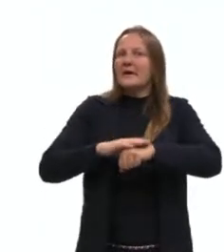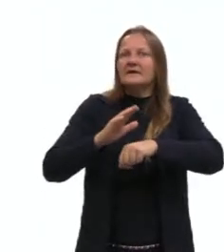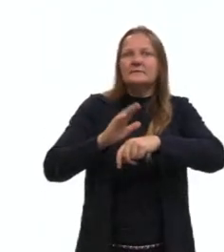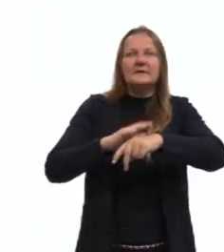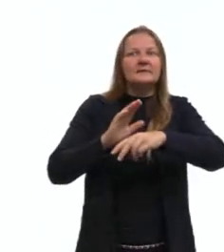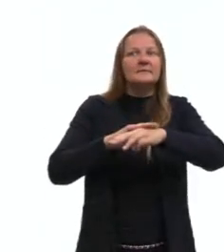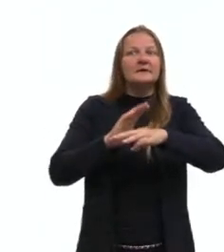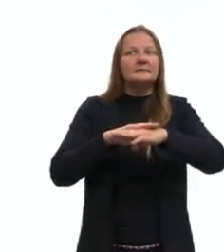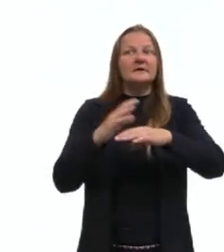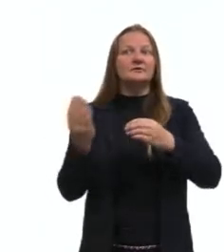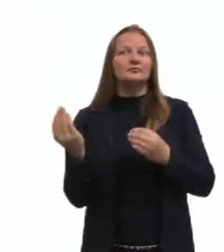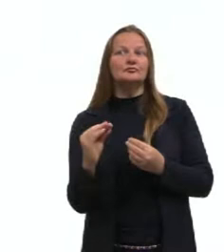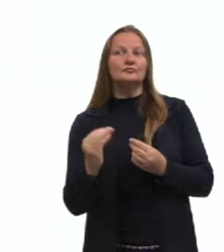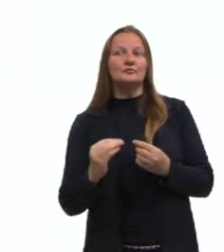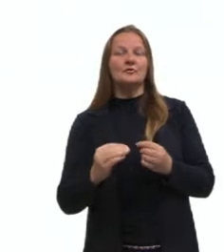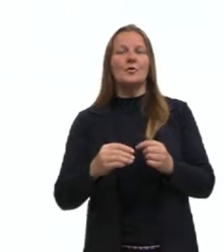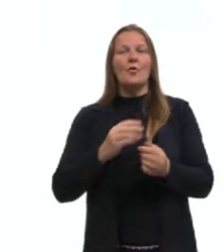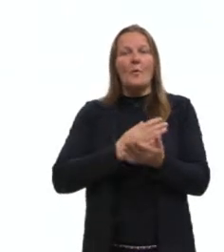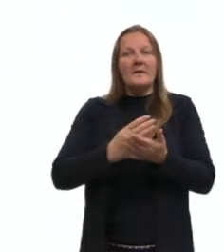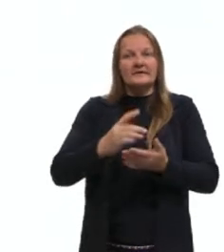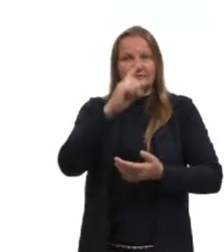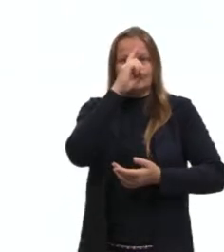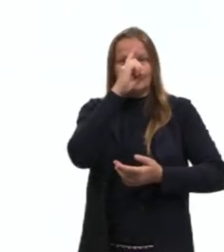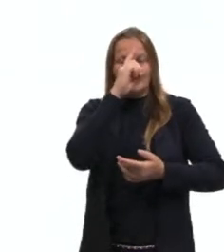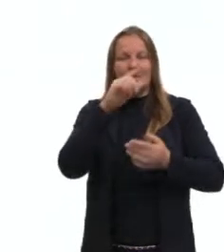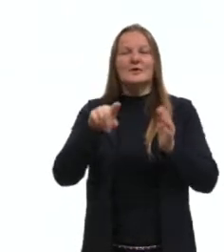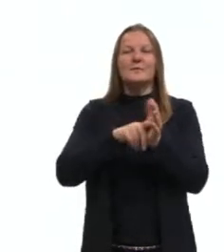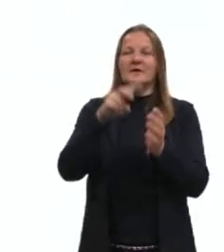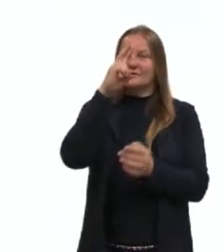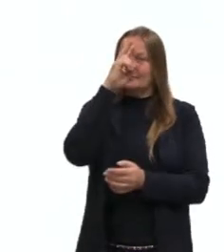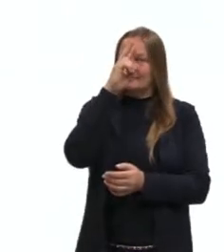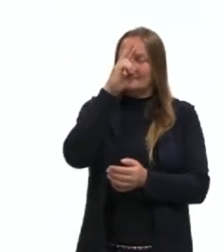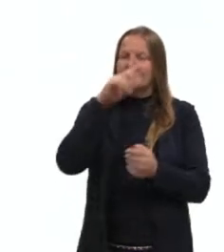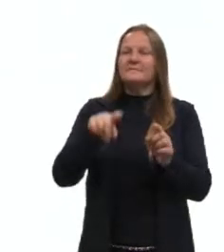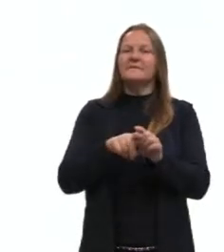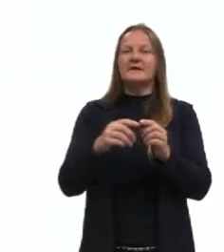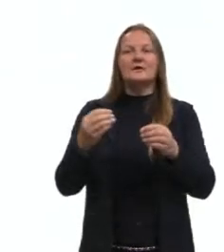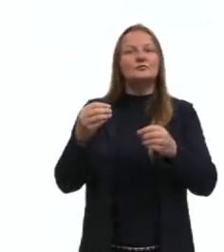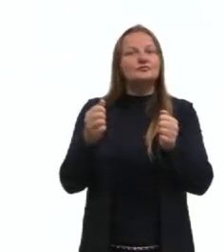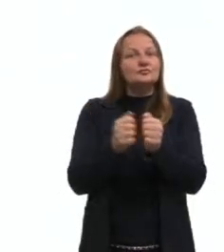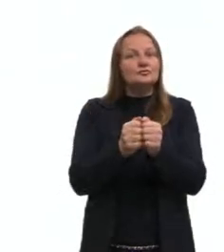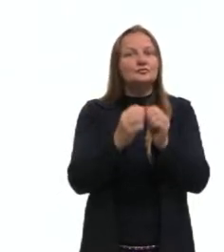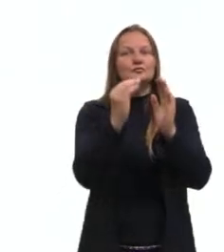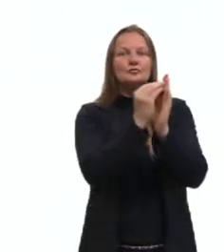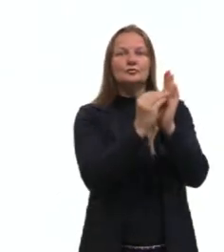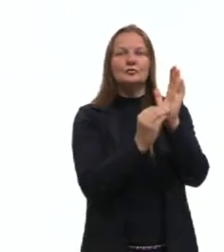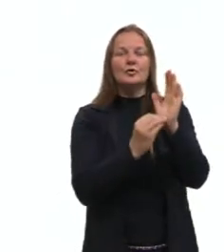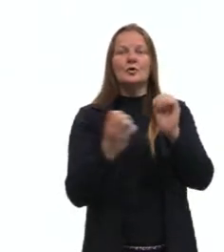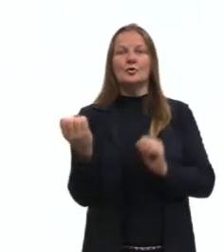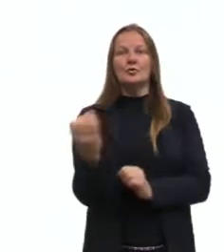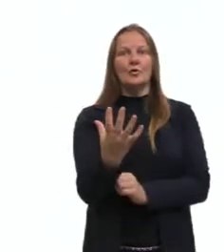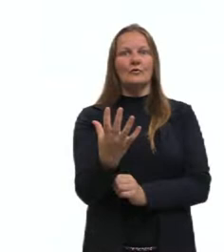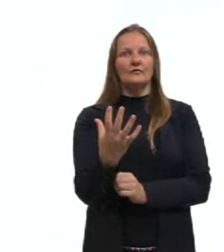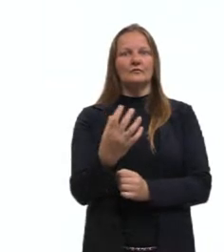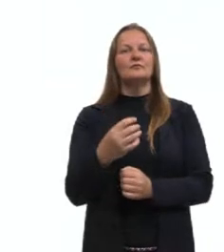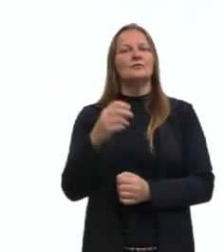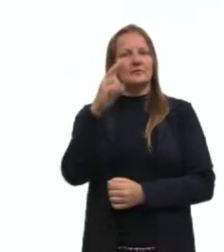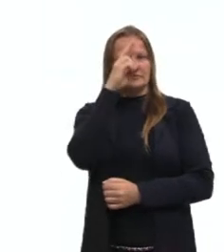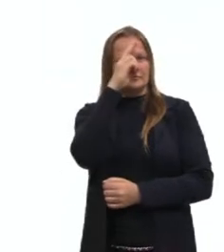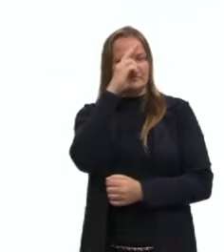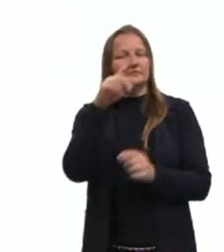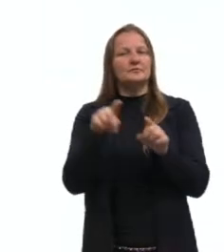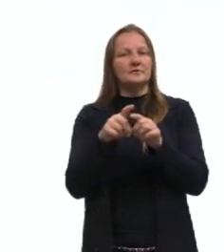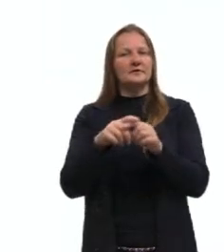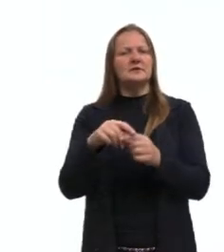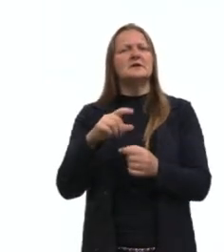mais, né, desde o ensino fundamental e o ensino médio, fazendo parte até do novo ensino médio e traz então